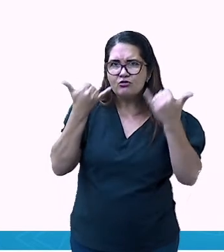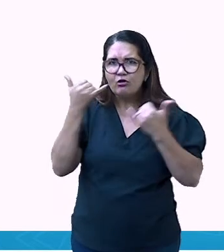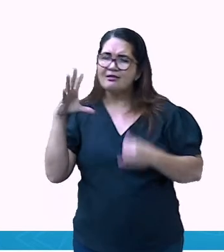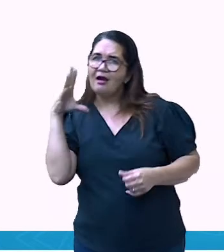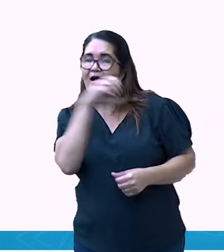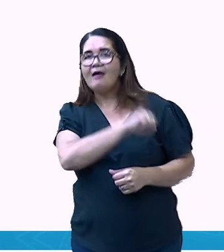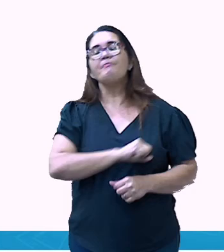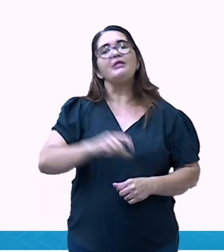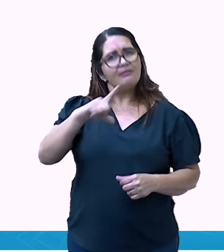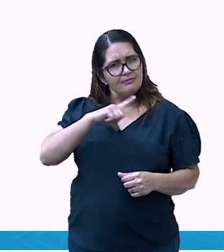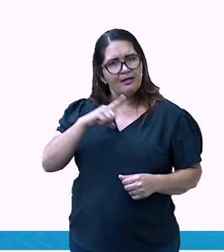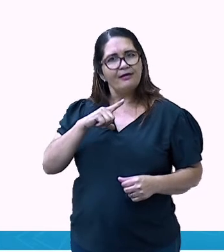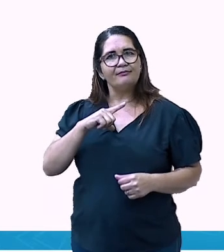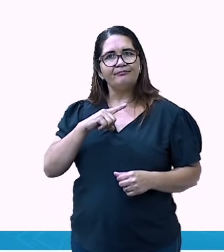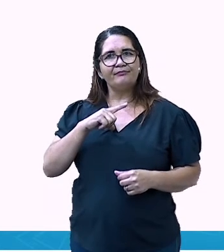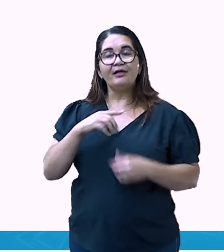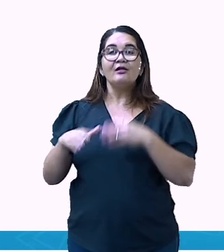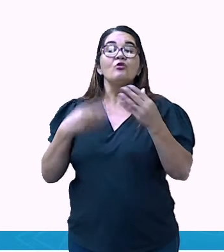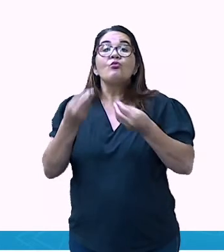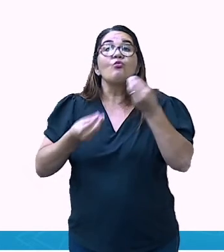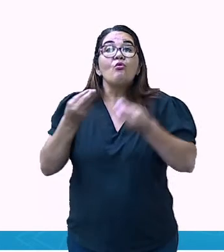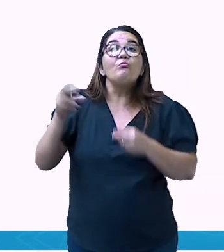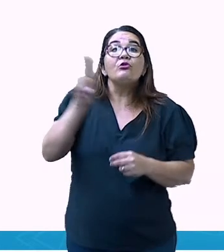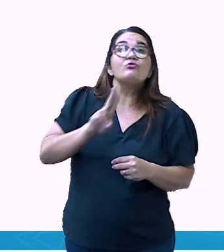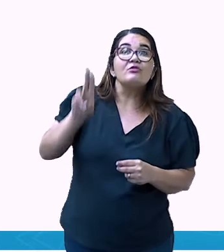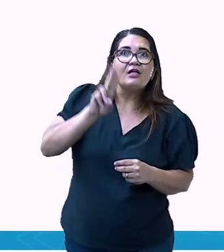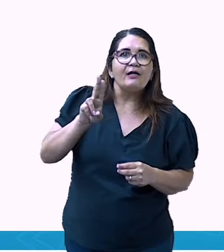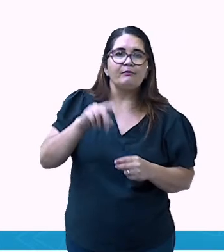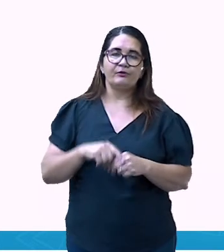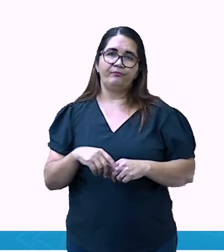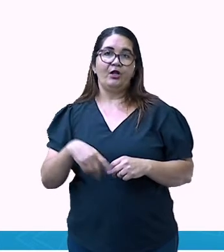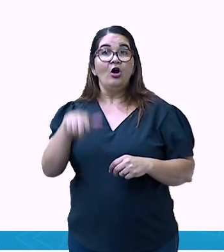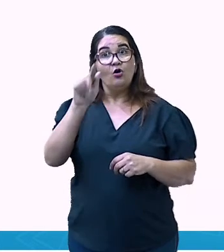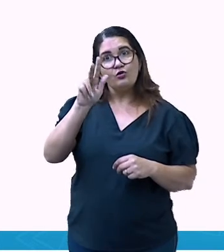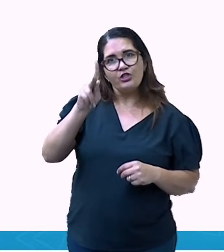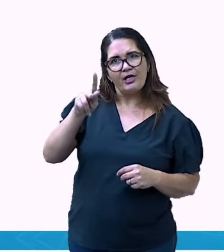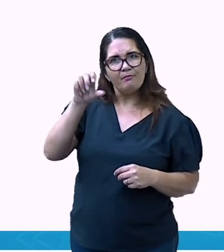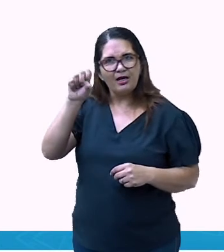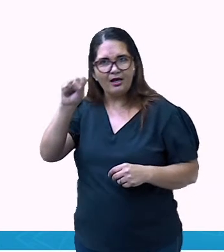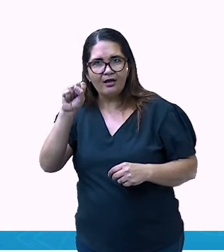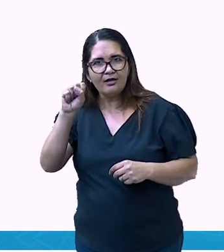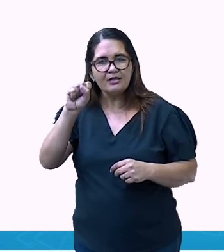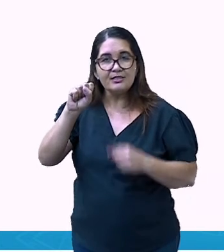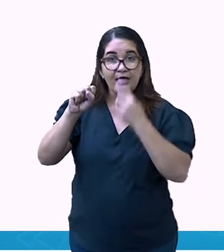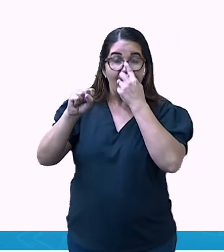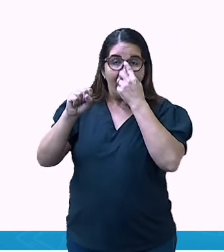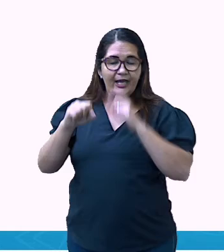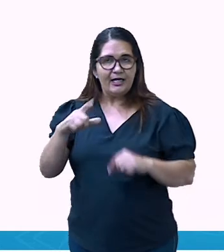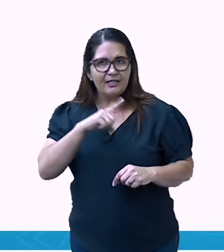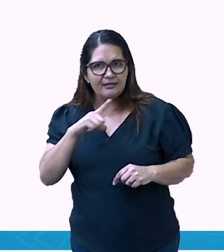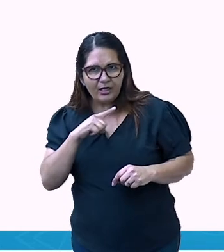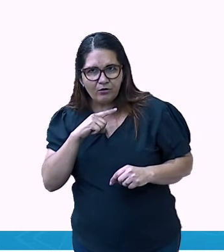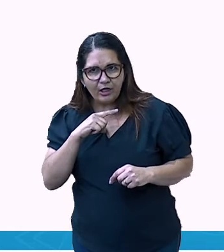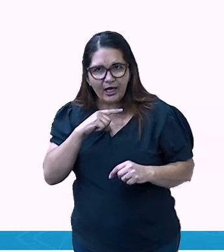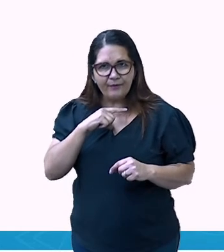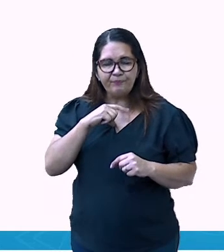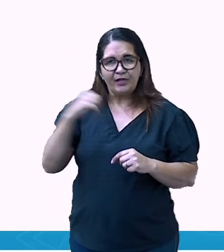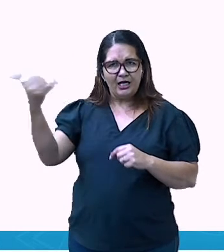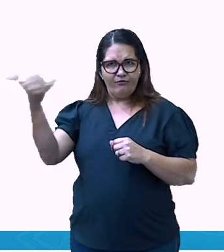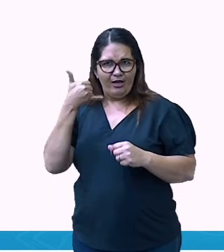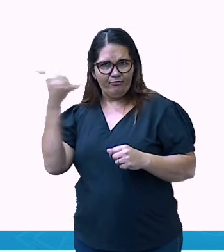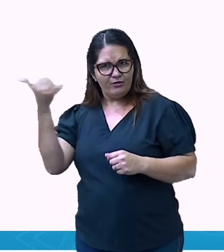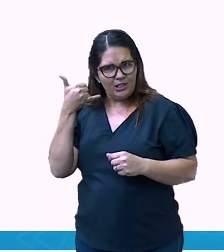como ele funciona? O GPS, ele emite um sinal para vários satélites. Os satélites são